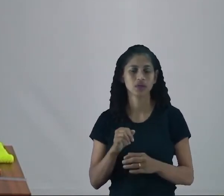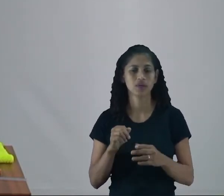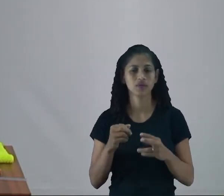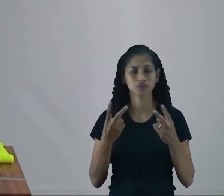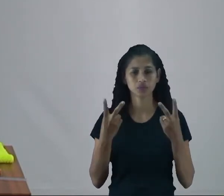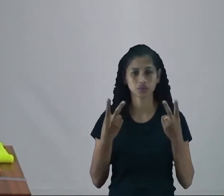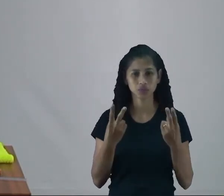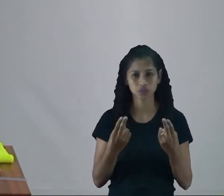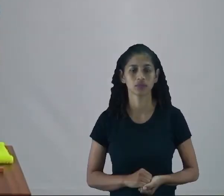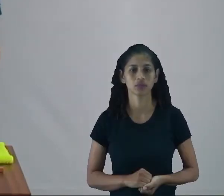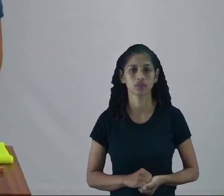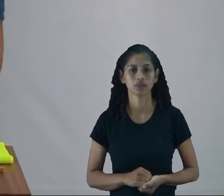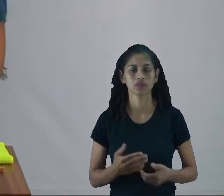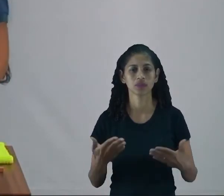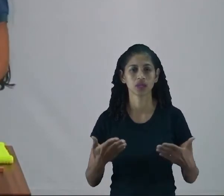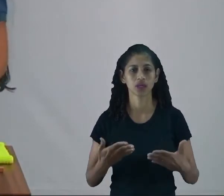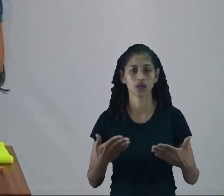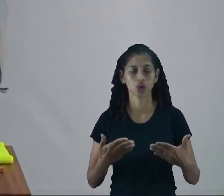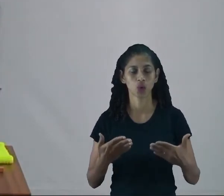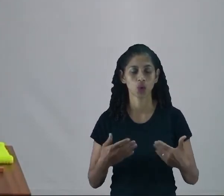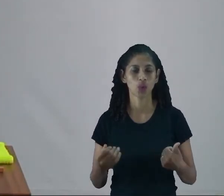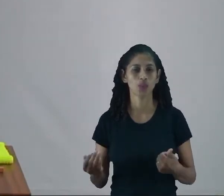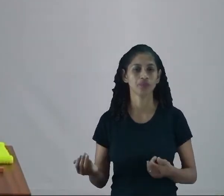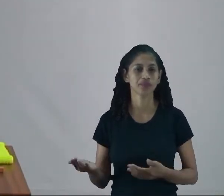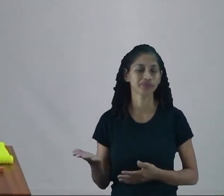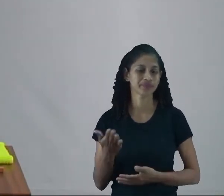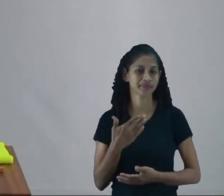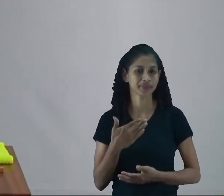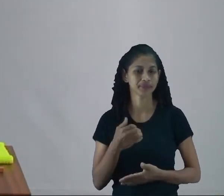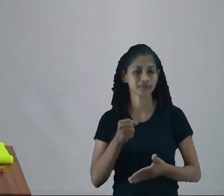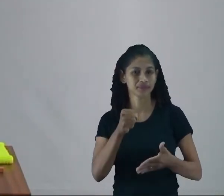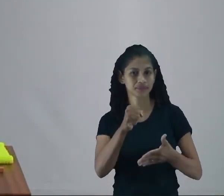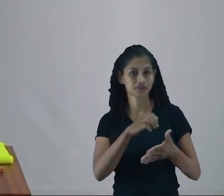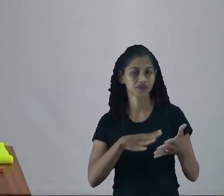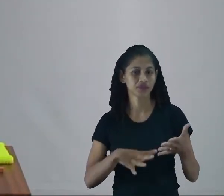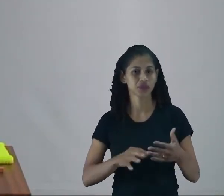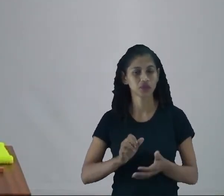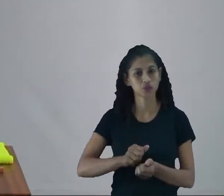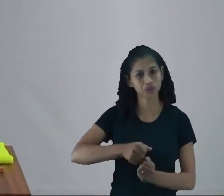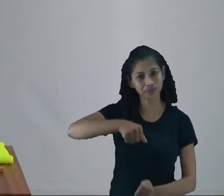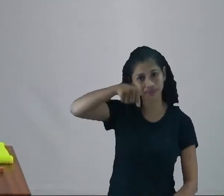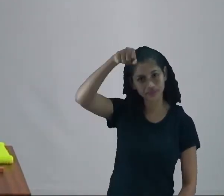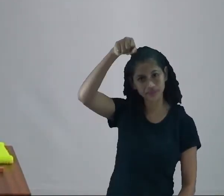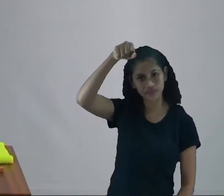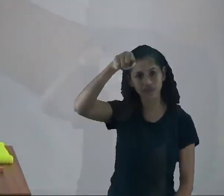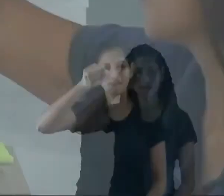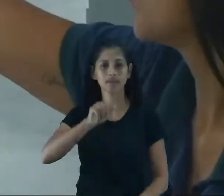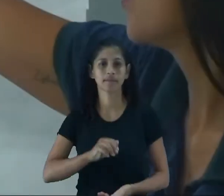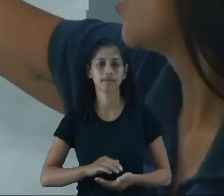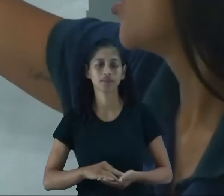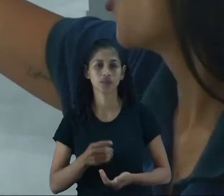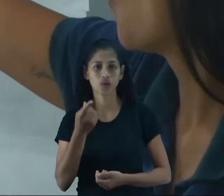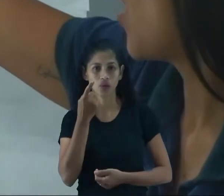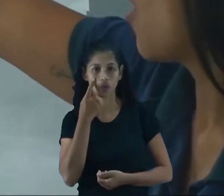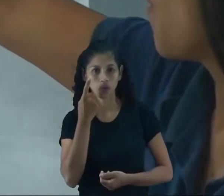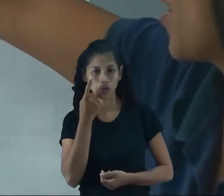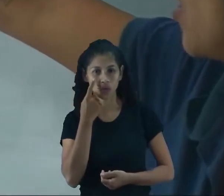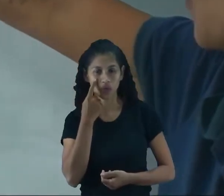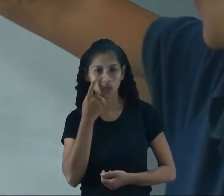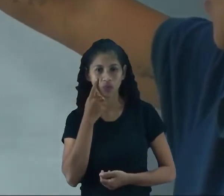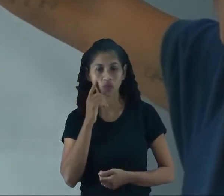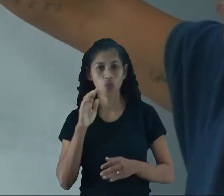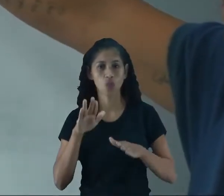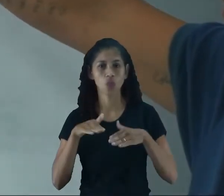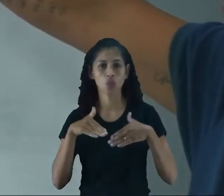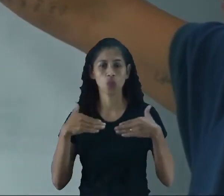instrumento desse, certo? Agora vamos aqui para a nossa atividade no cartaz. Observe o que está pedindo. Qual